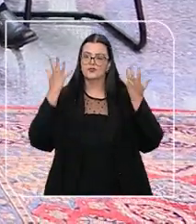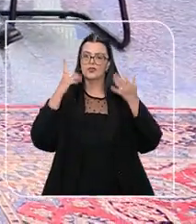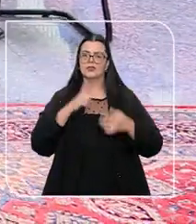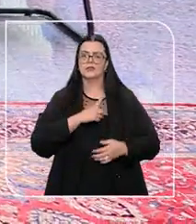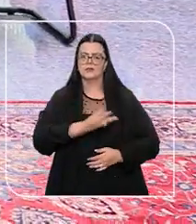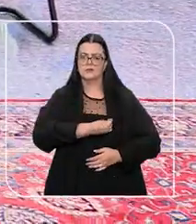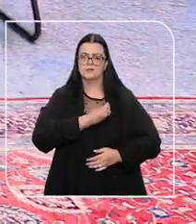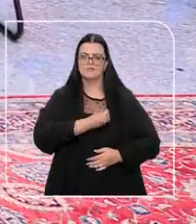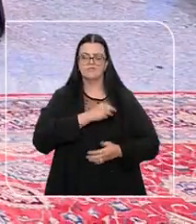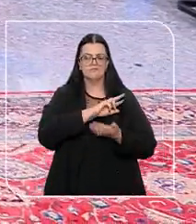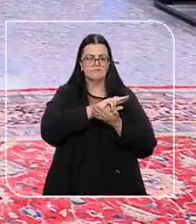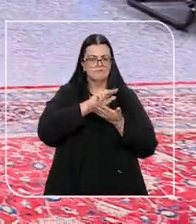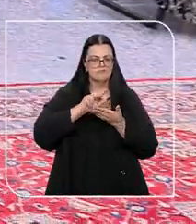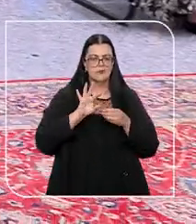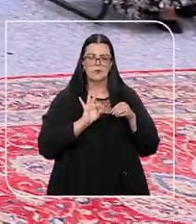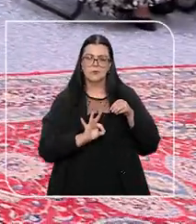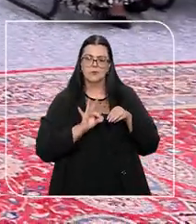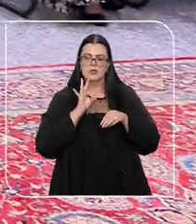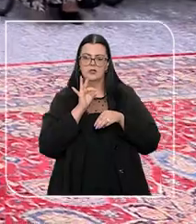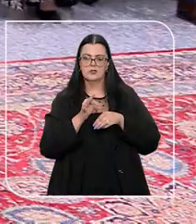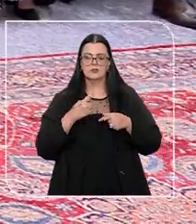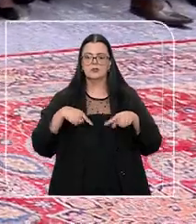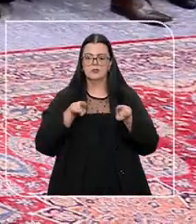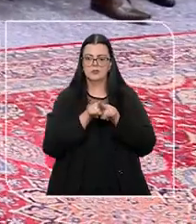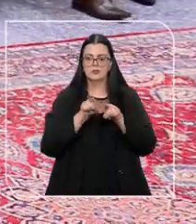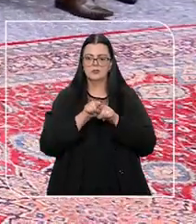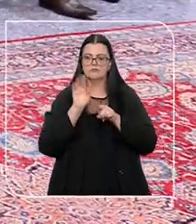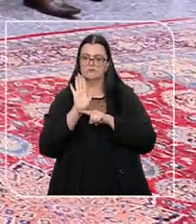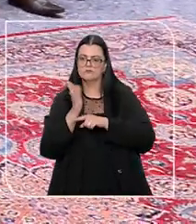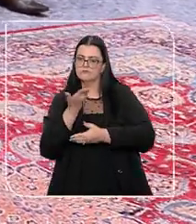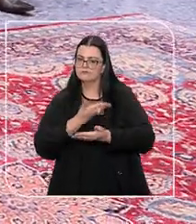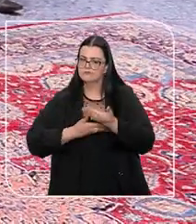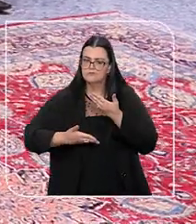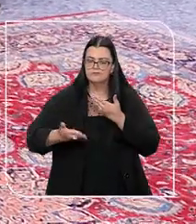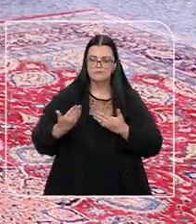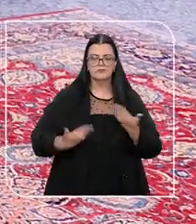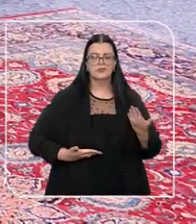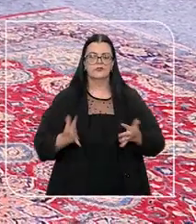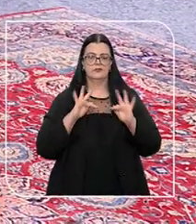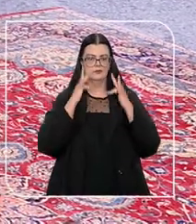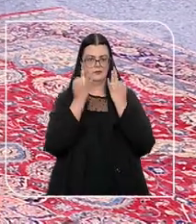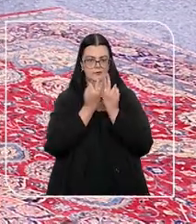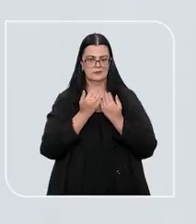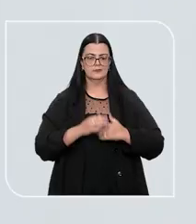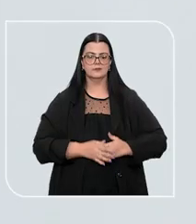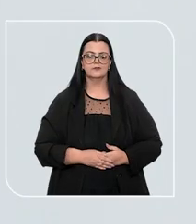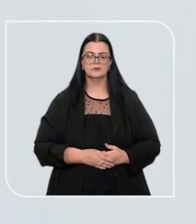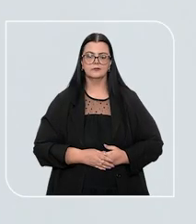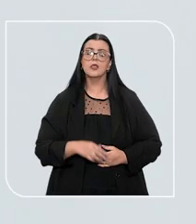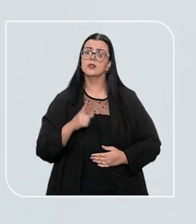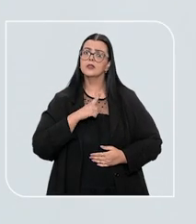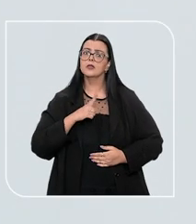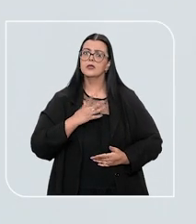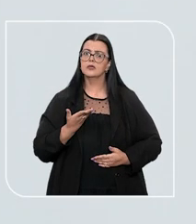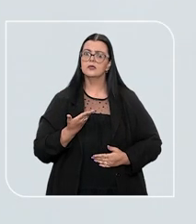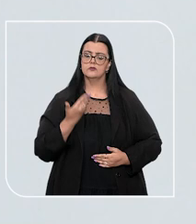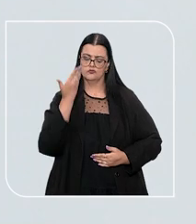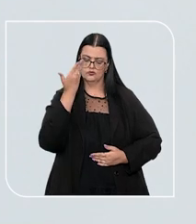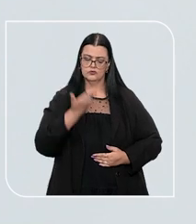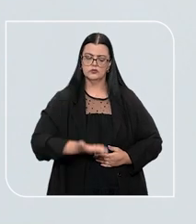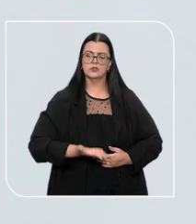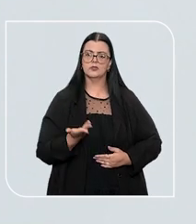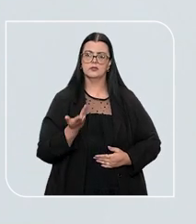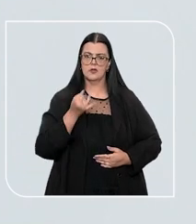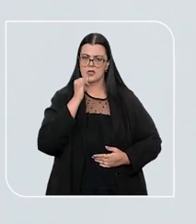contou com a participação de diversos ministros e dos colaboradores com seus familiares. Nós estamos diante de um exemplo